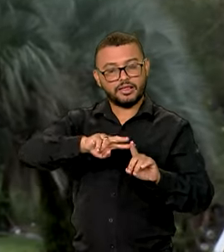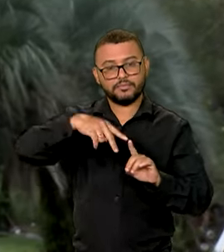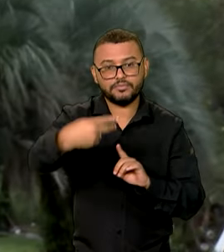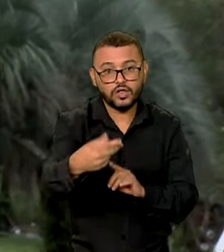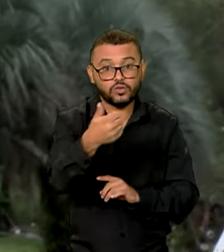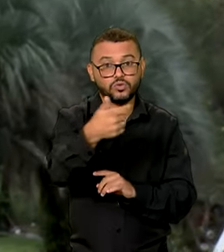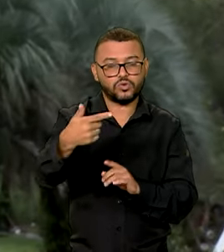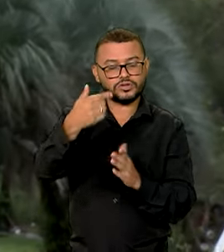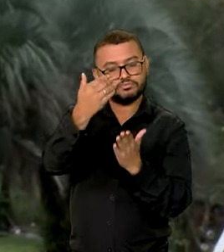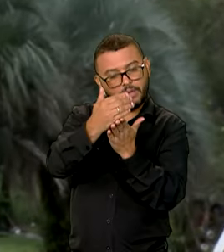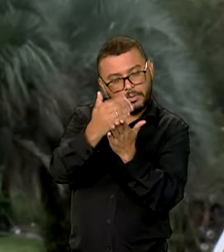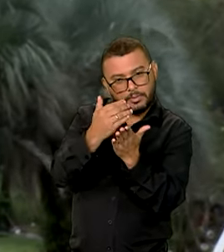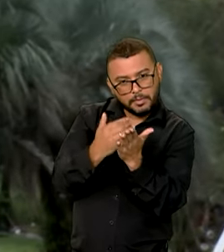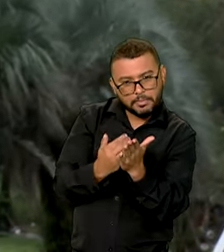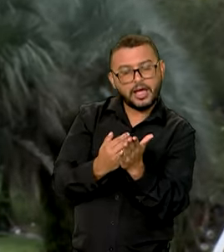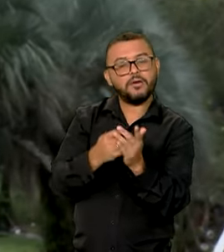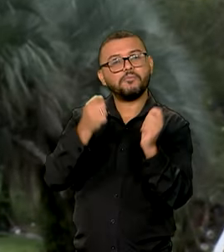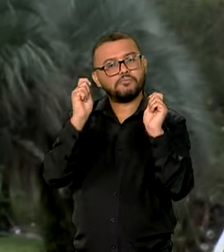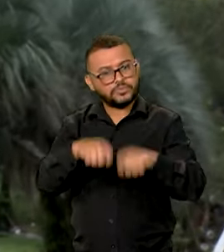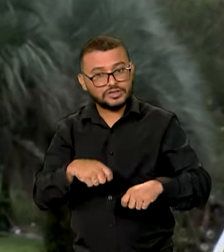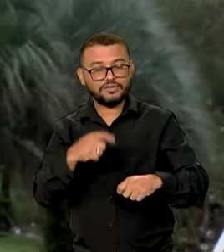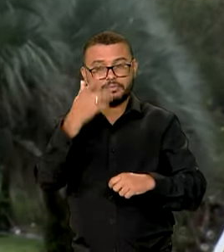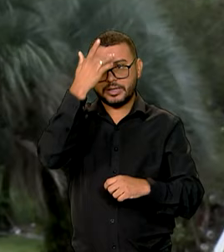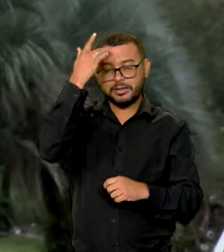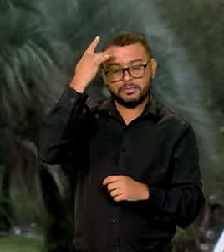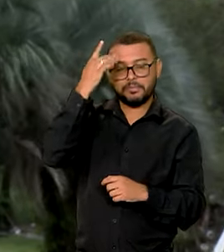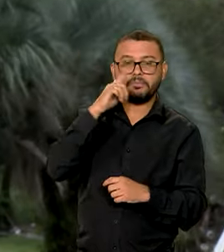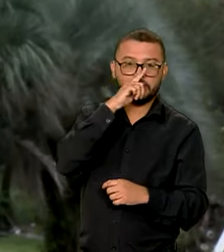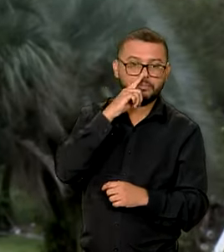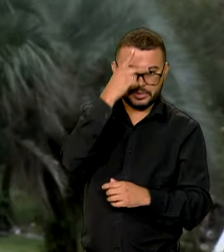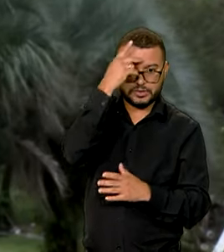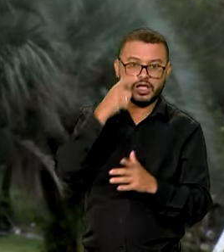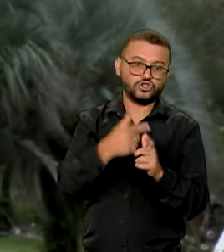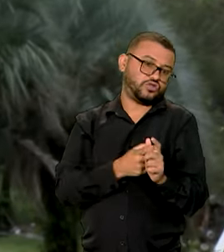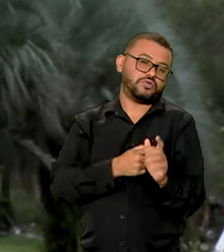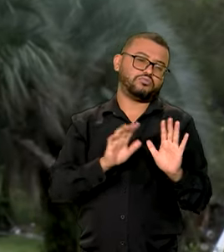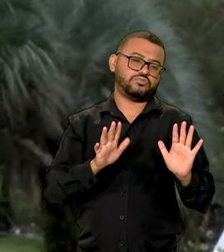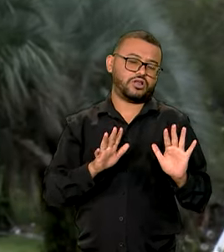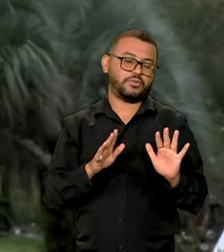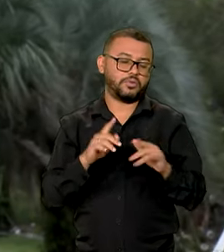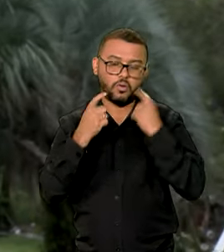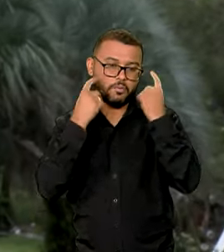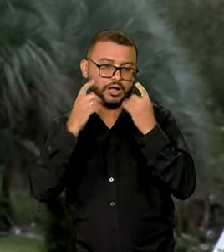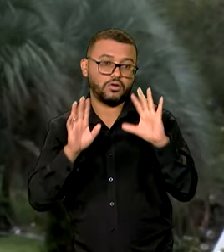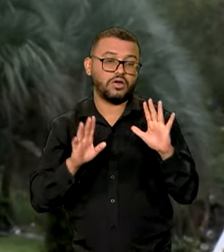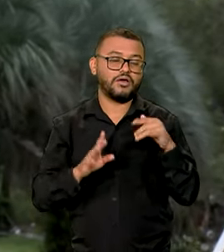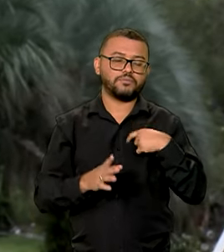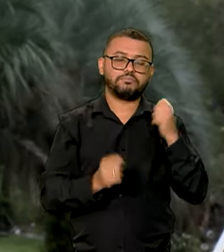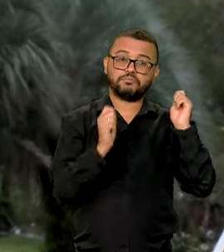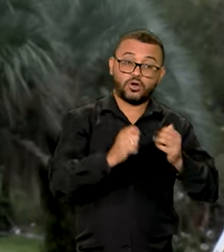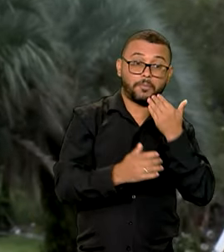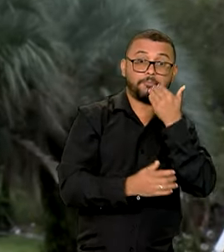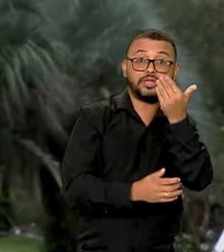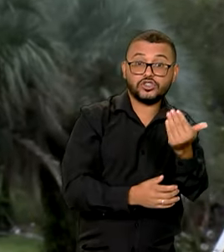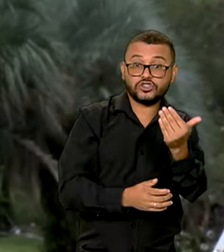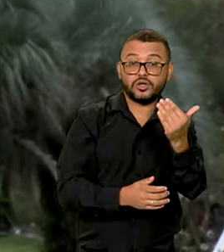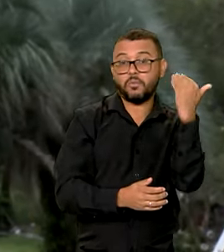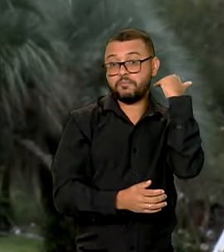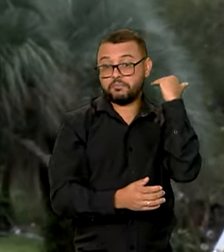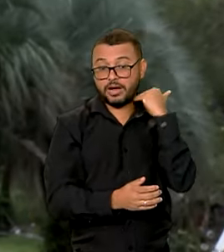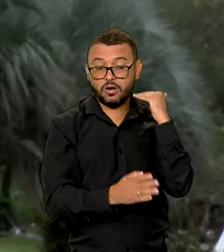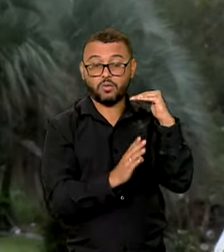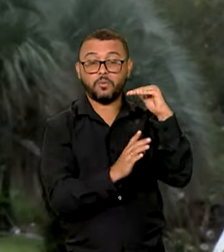meses, sem elevar a taxa de risco de crédito dos devedores. Os interessados deverão fazer a solicitação diretamente ao